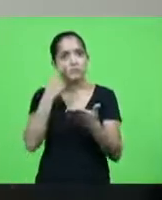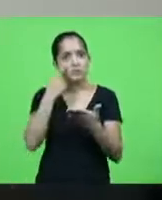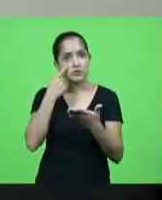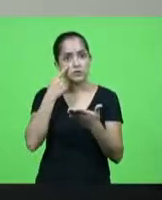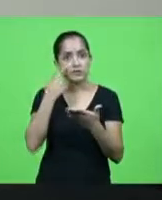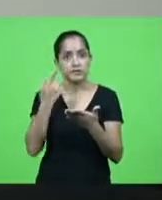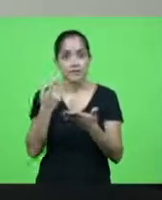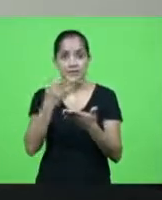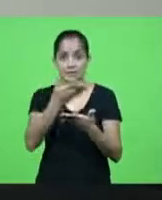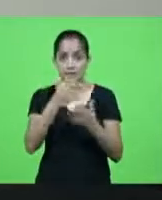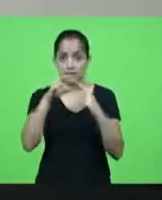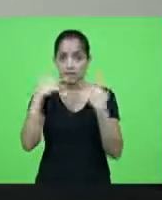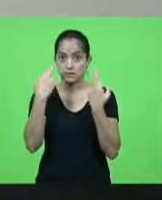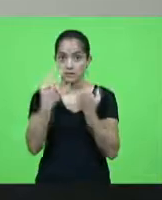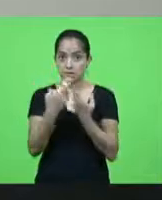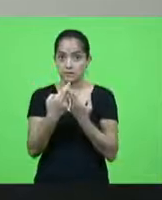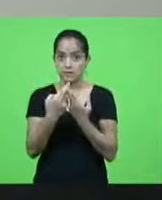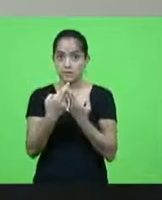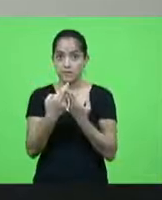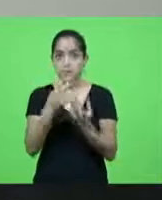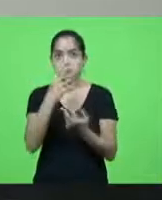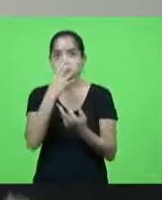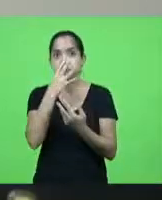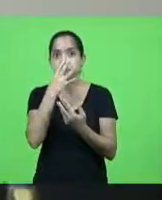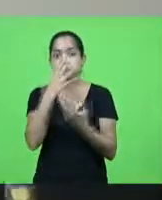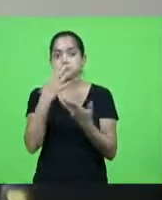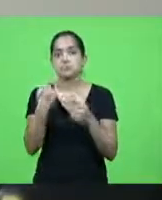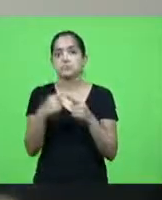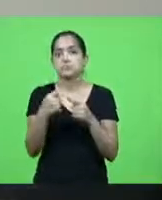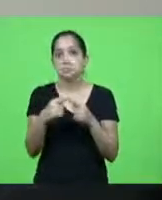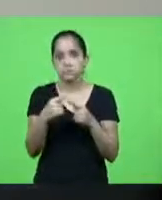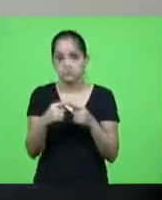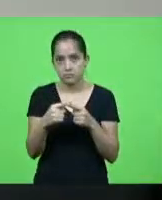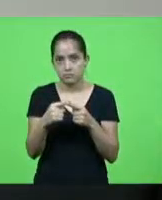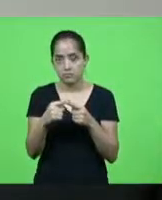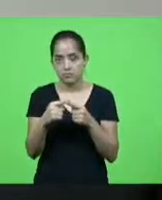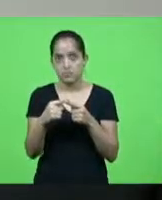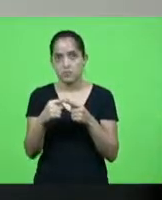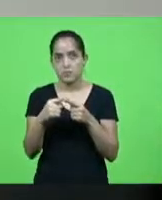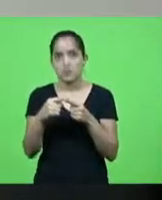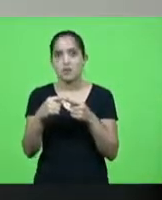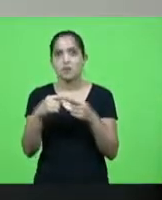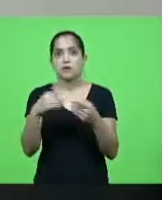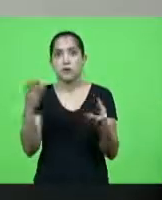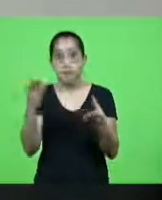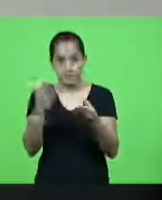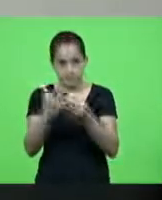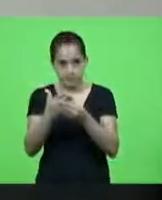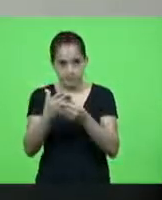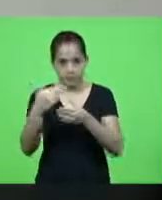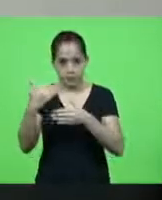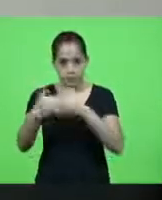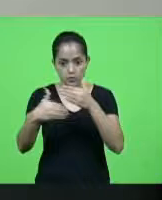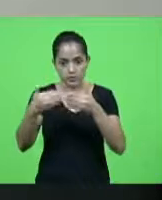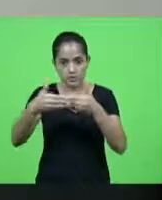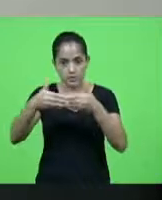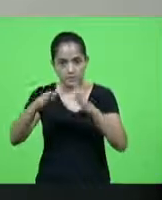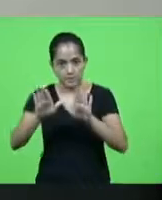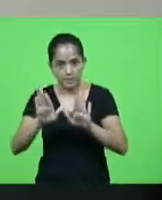reunião eu fiquei pasmo por quê? foi aberto um processo seletivo para 15